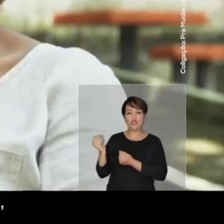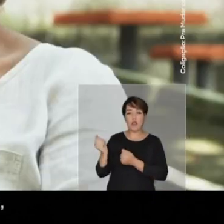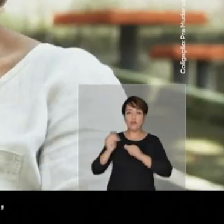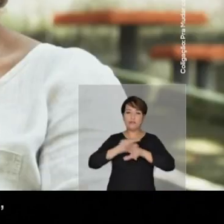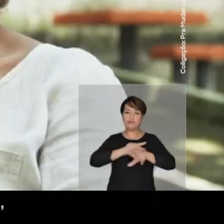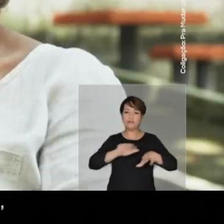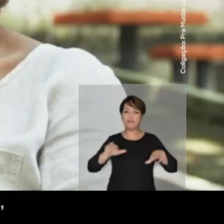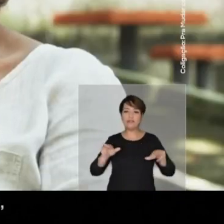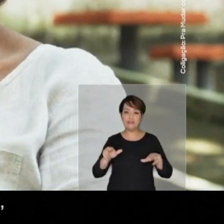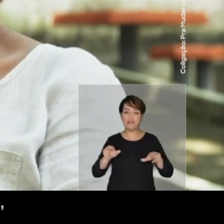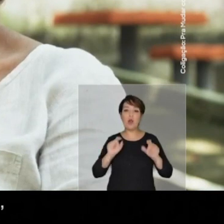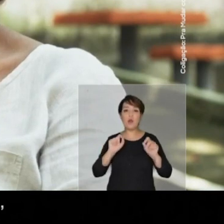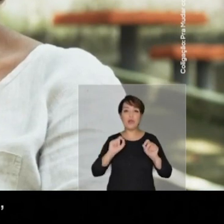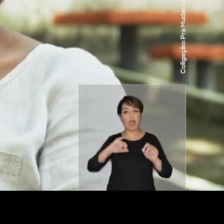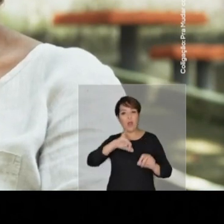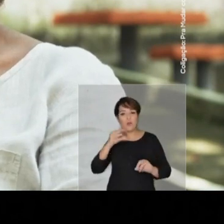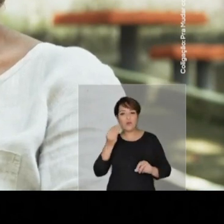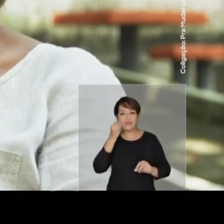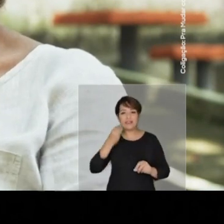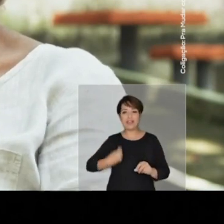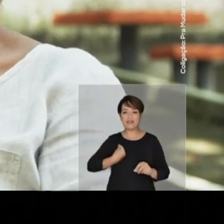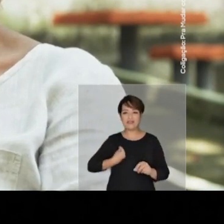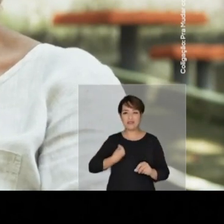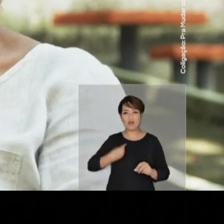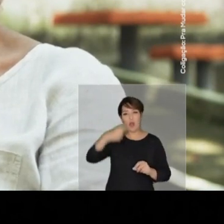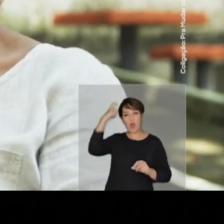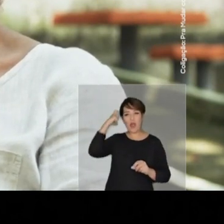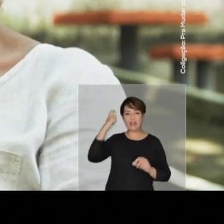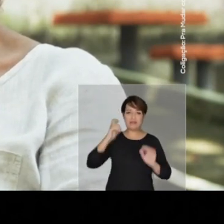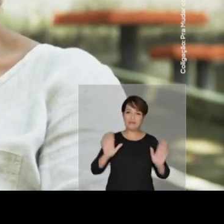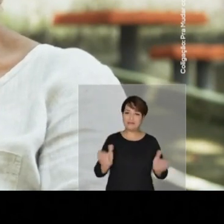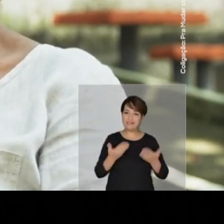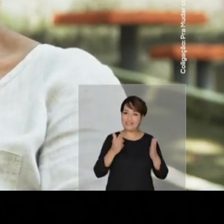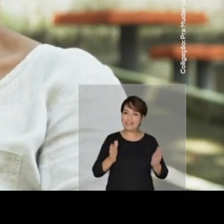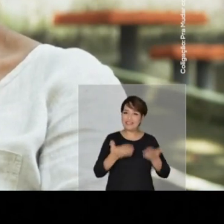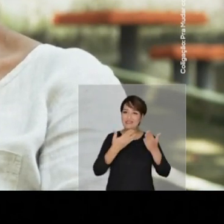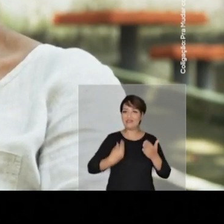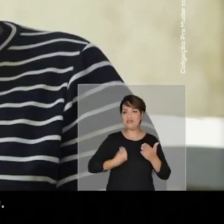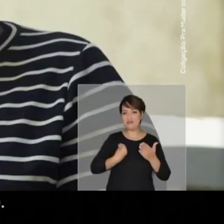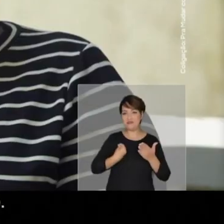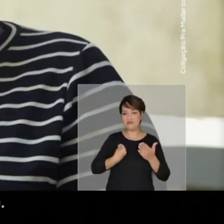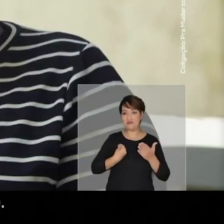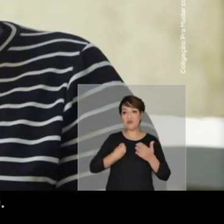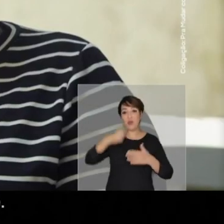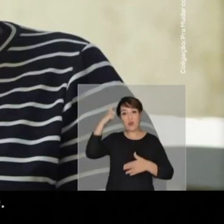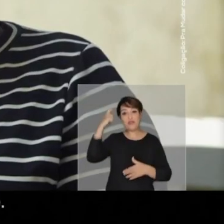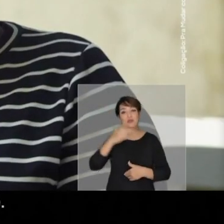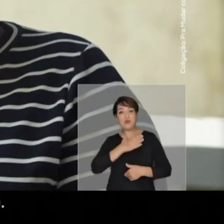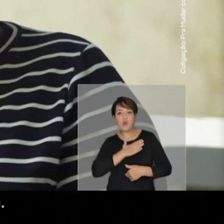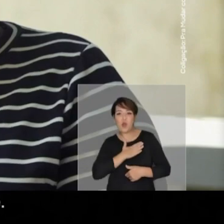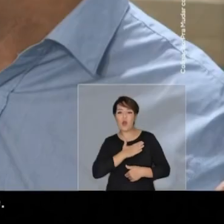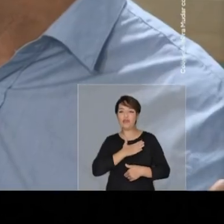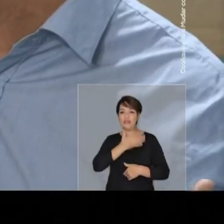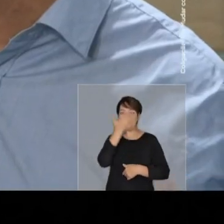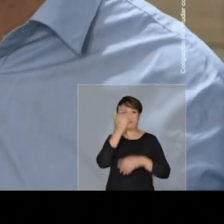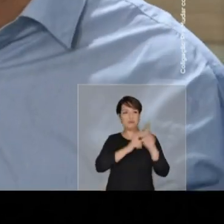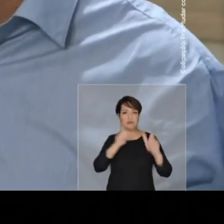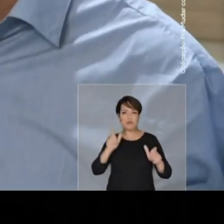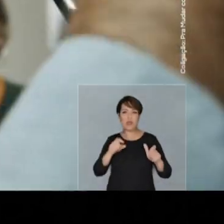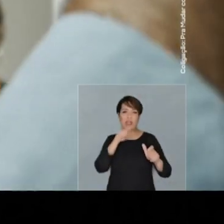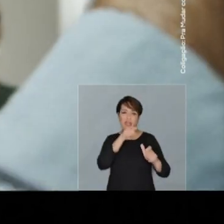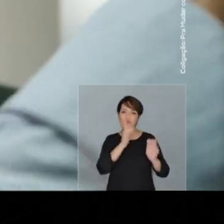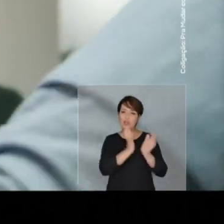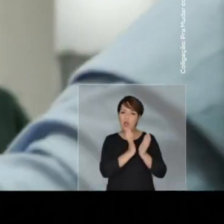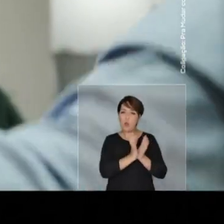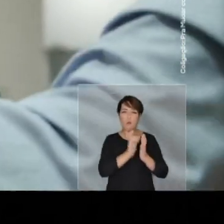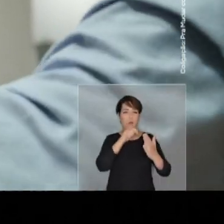aproveitavam a vida, ele promovia a vida. Rodrigo é aquela pessoa que gosta de gente. Aquele